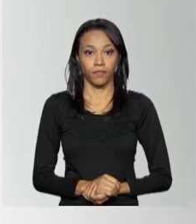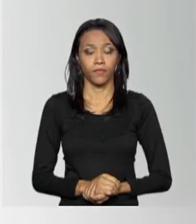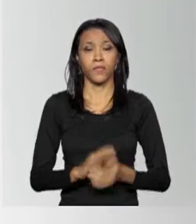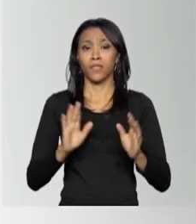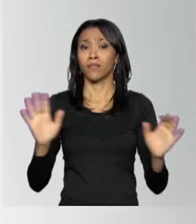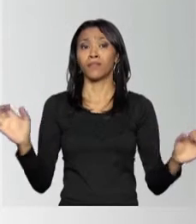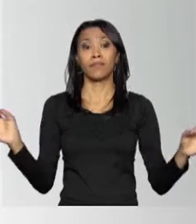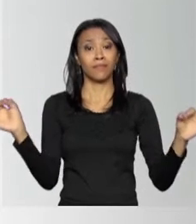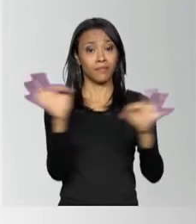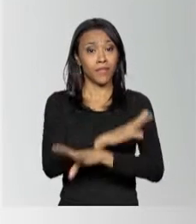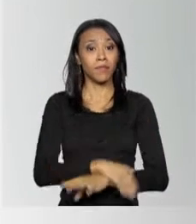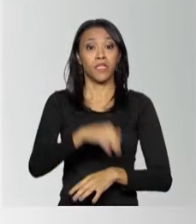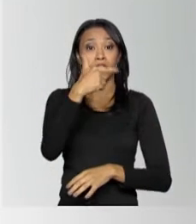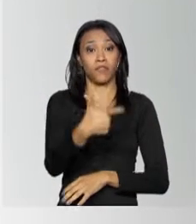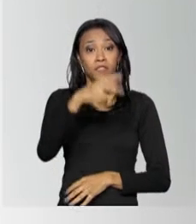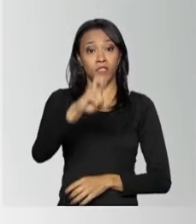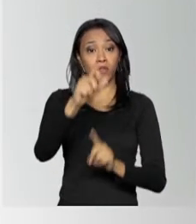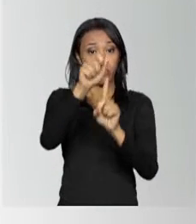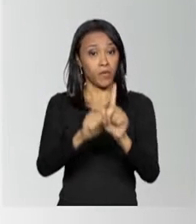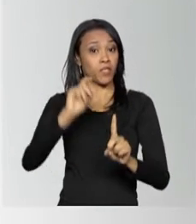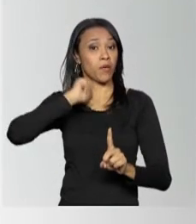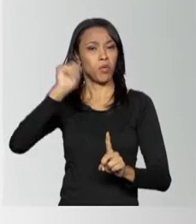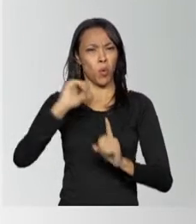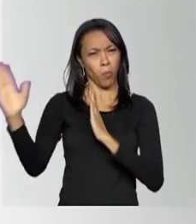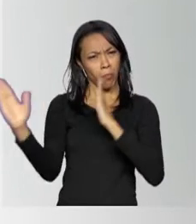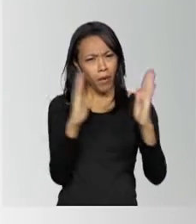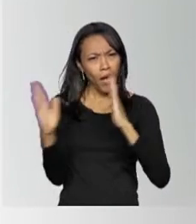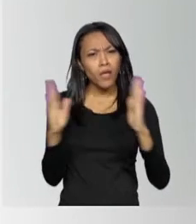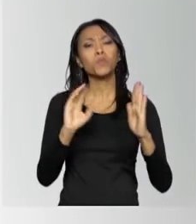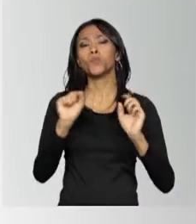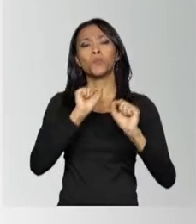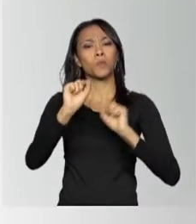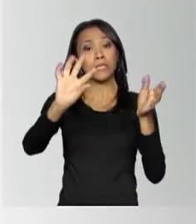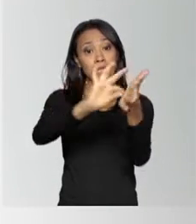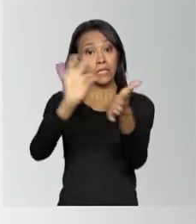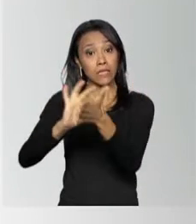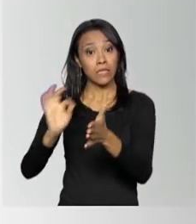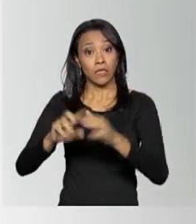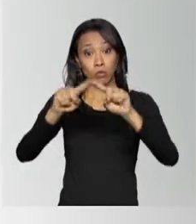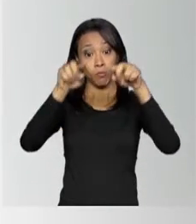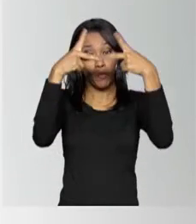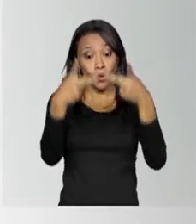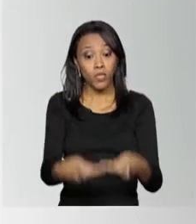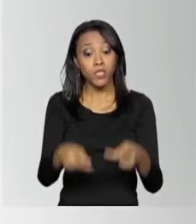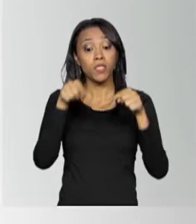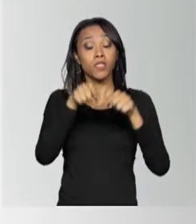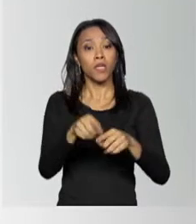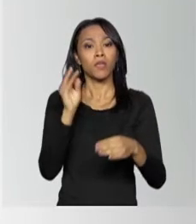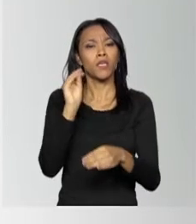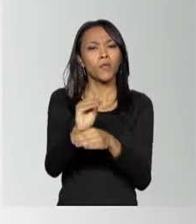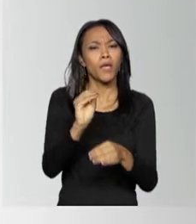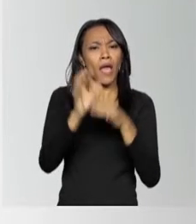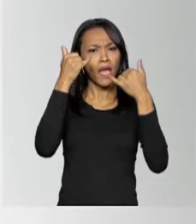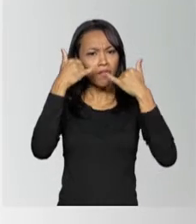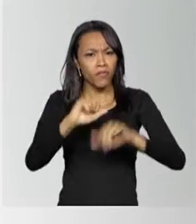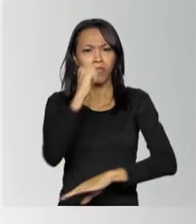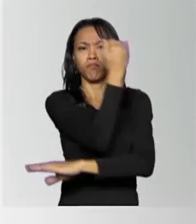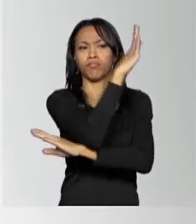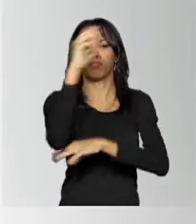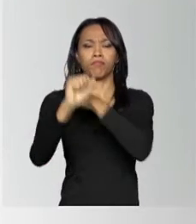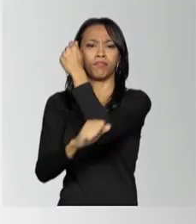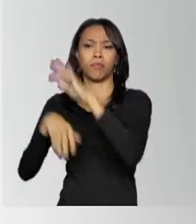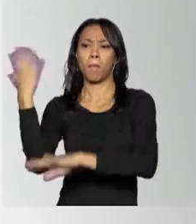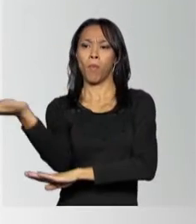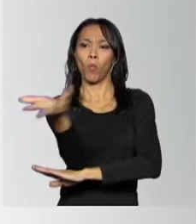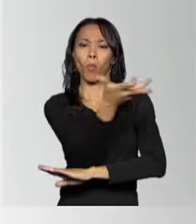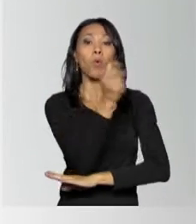Termina em 25 de abril o prazo para inscrição de projetos que evitem o desmatamento e a degradação